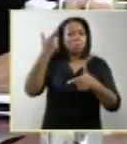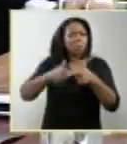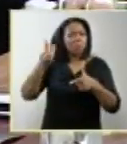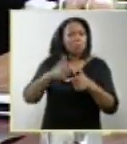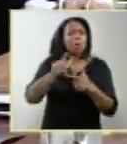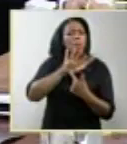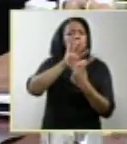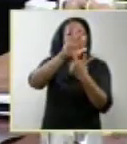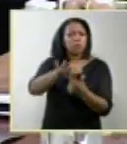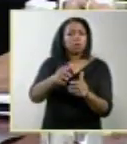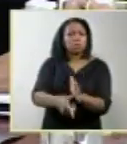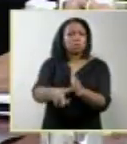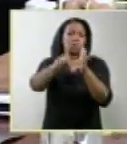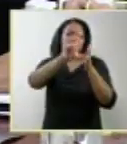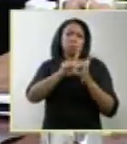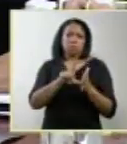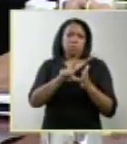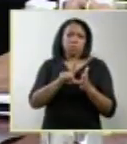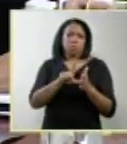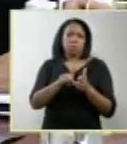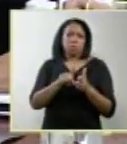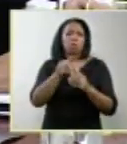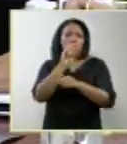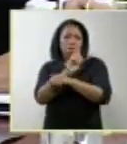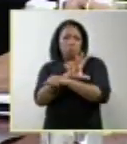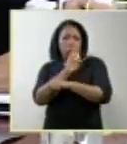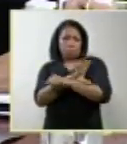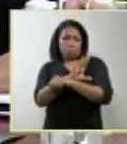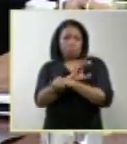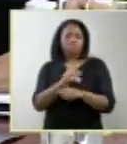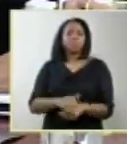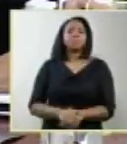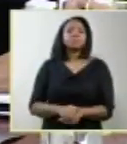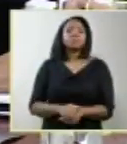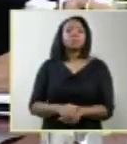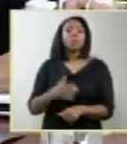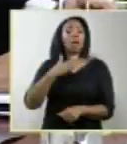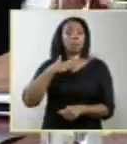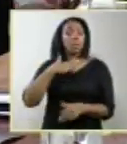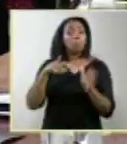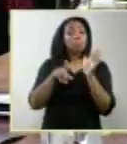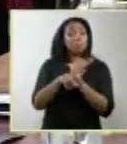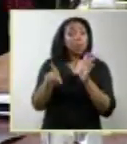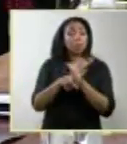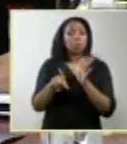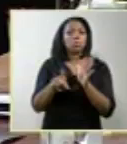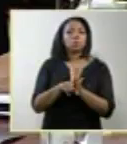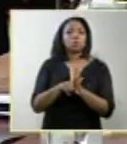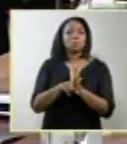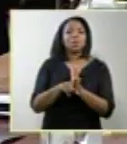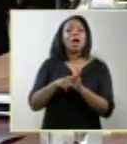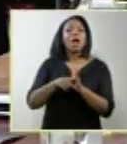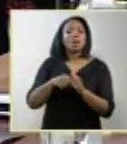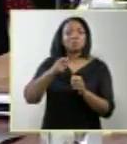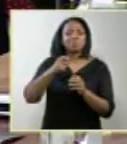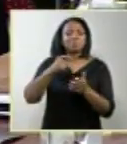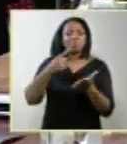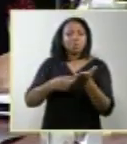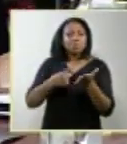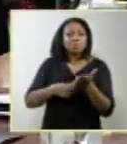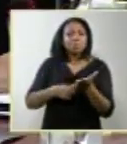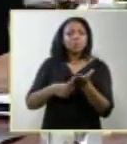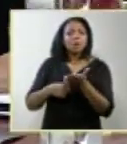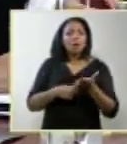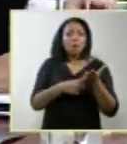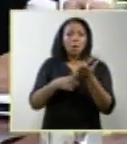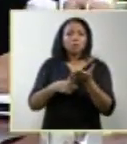foram mostrados ali no slide de vossa senhoria. E a minha pergunta, uma vez que a decisão do Supremo Tribunal Federal, ela incide